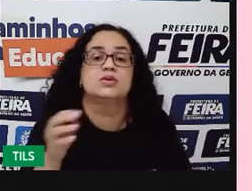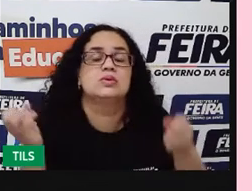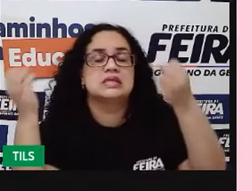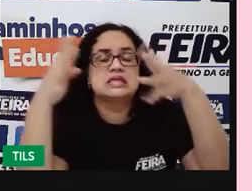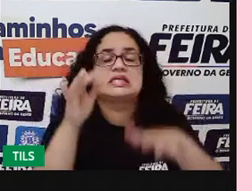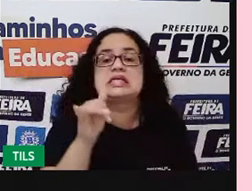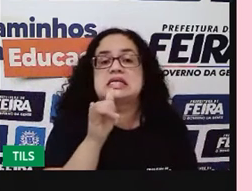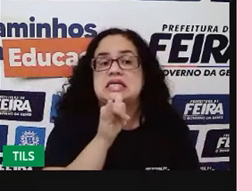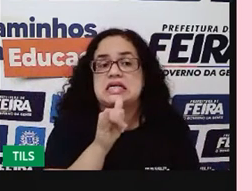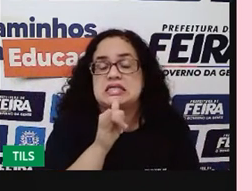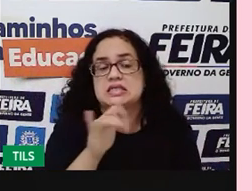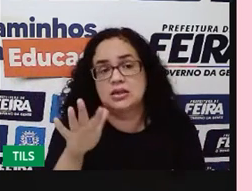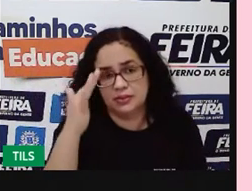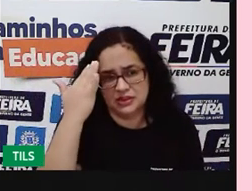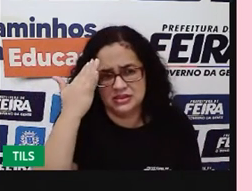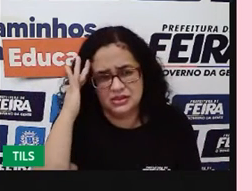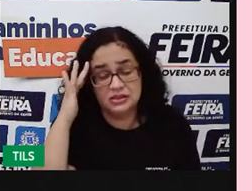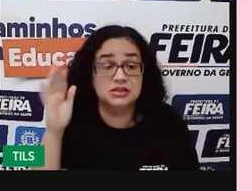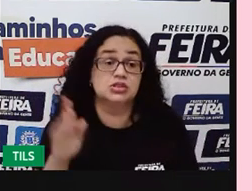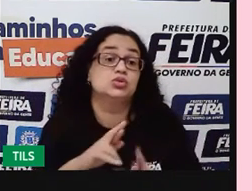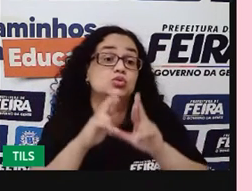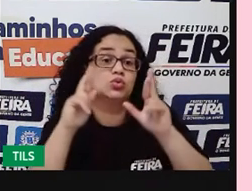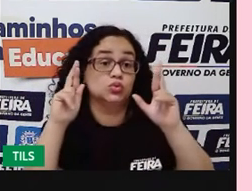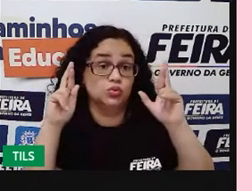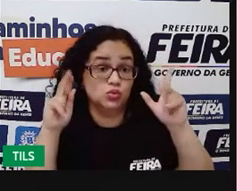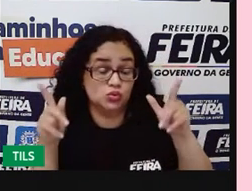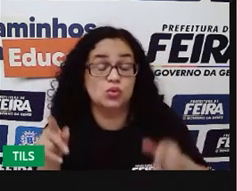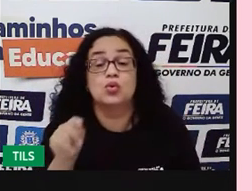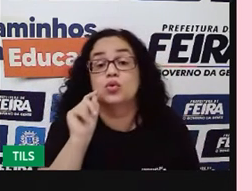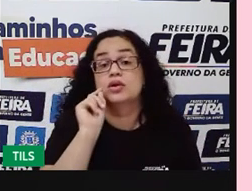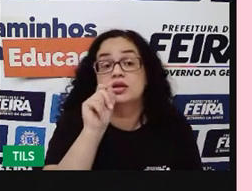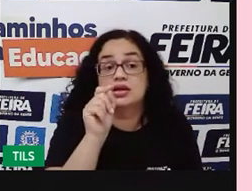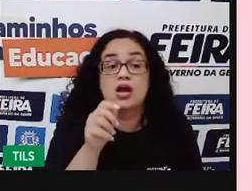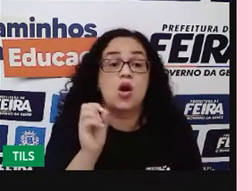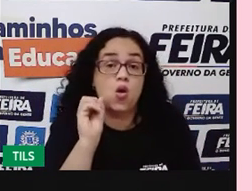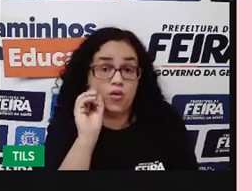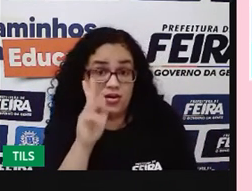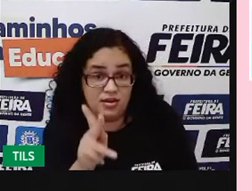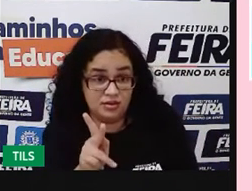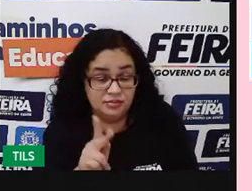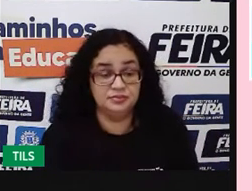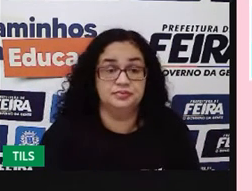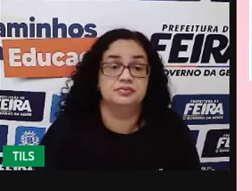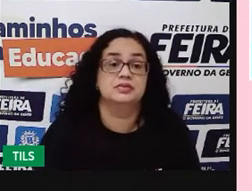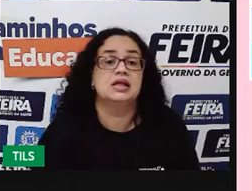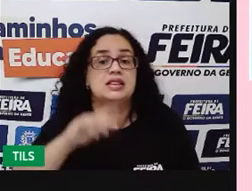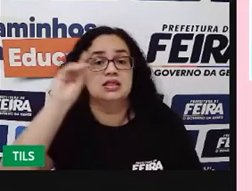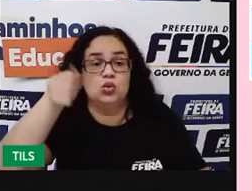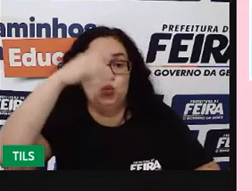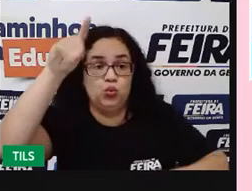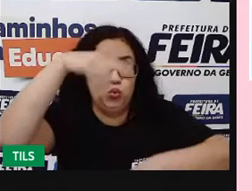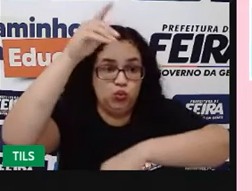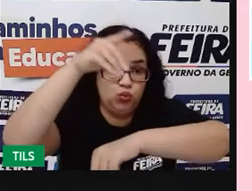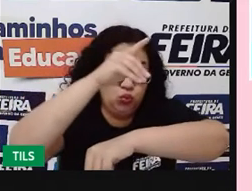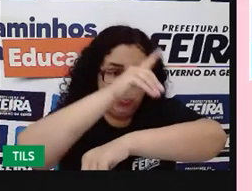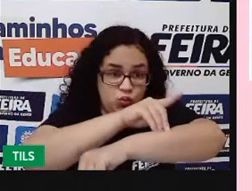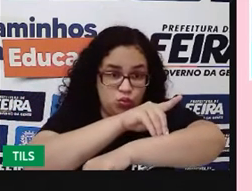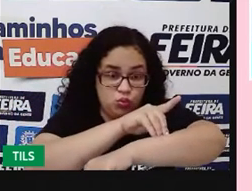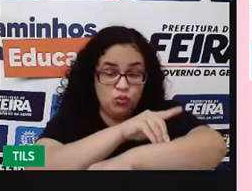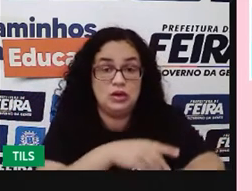alguns exemplos para a gente entender essas diferenças desses conceitos, certo? A dengue, por exemplo,